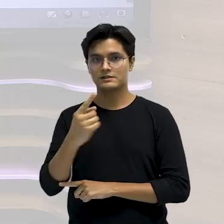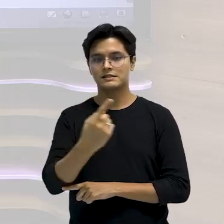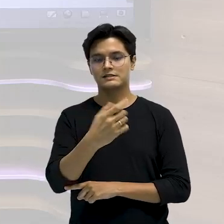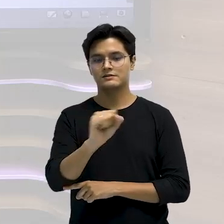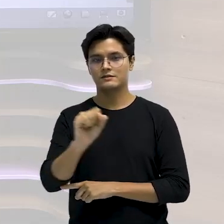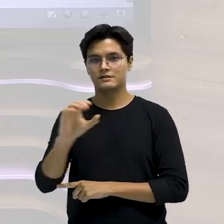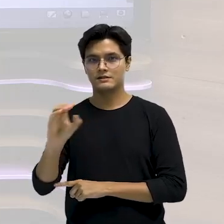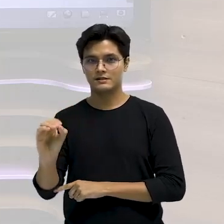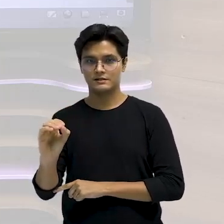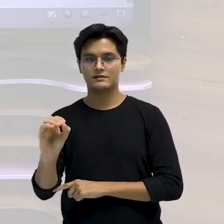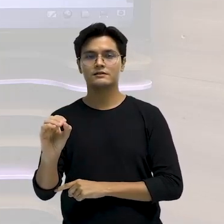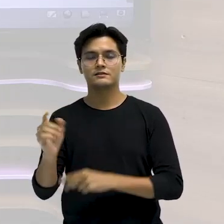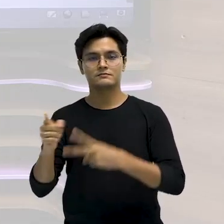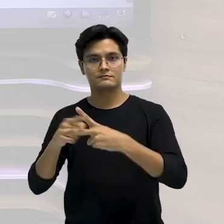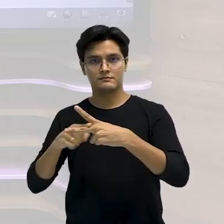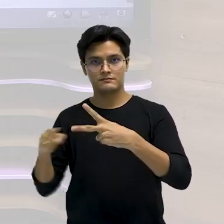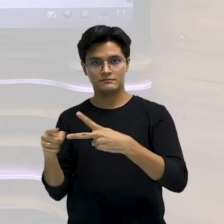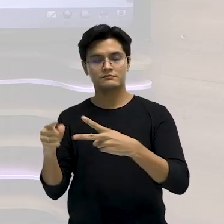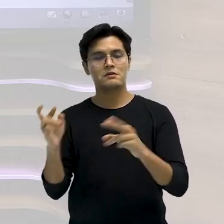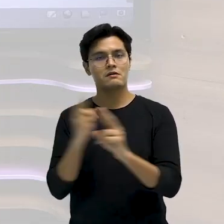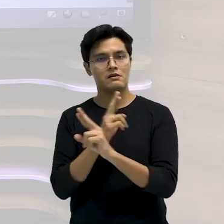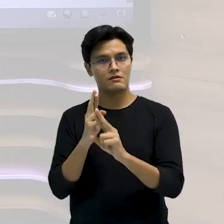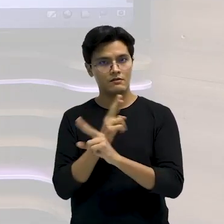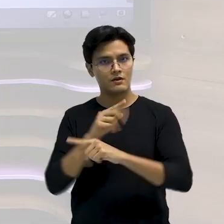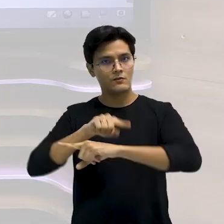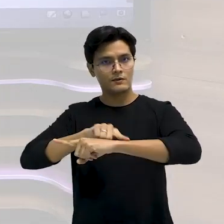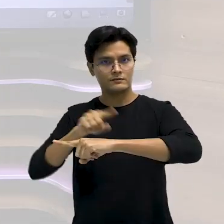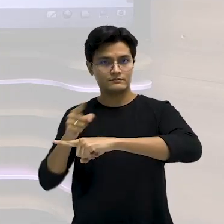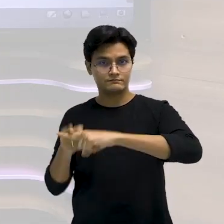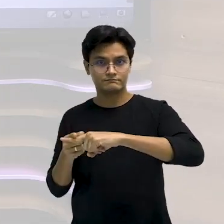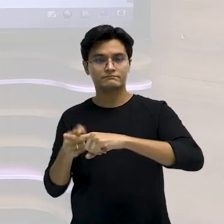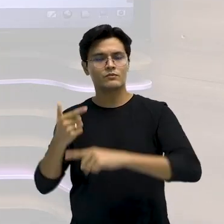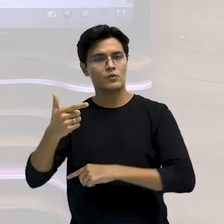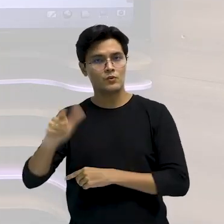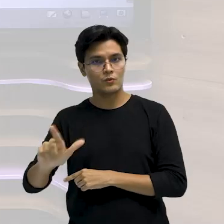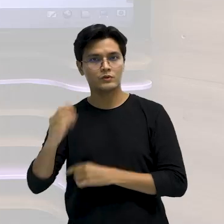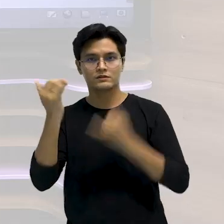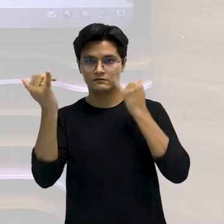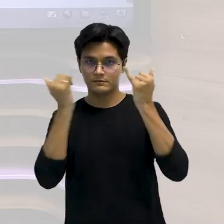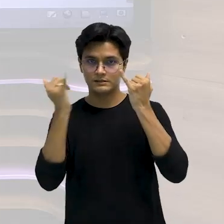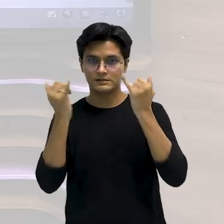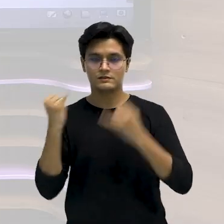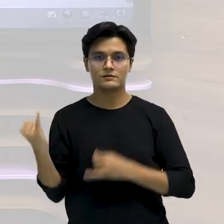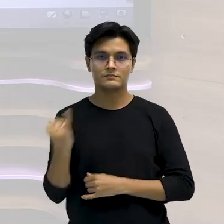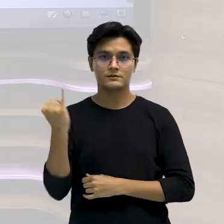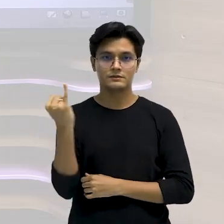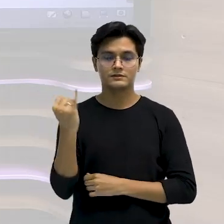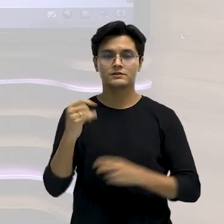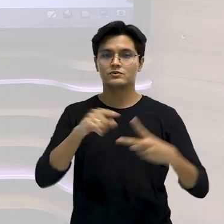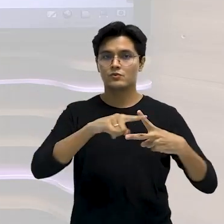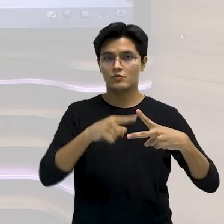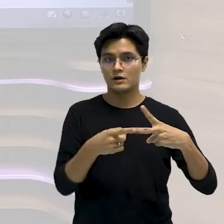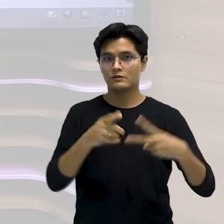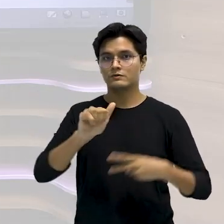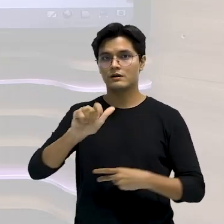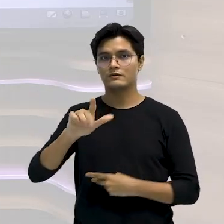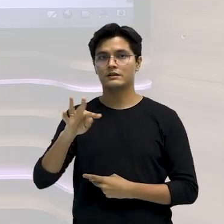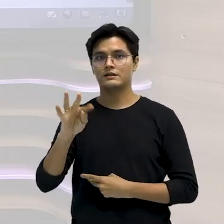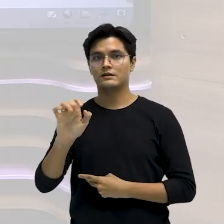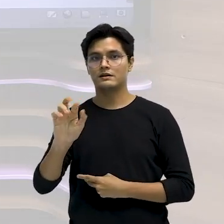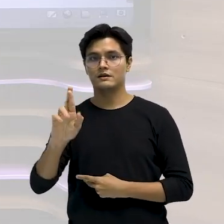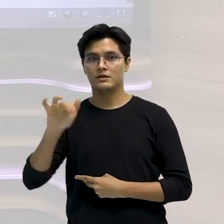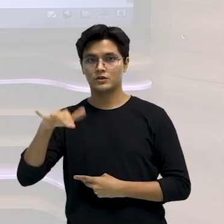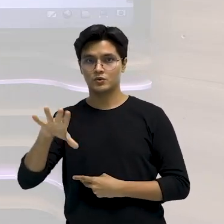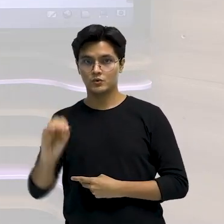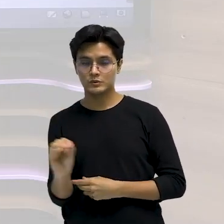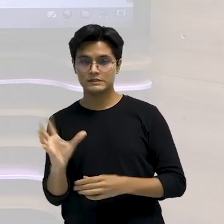graus referente ao ângulo raso, ok? Outra informação importante, os ângulos alternos internos, eles são